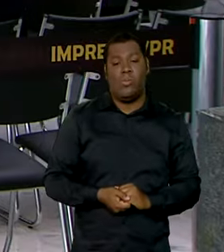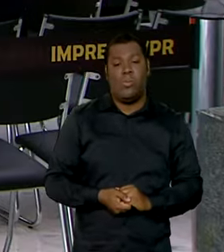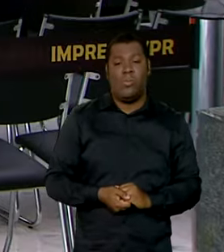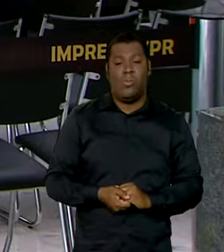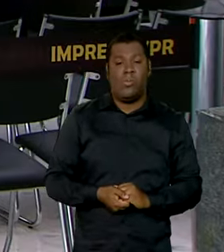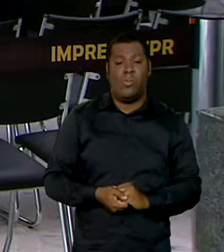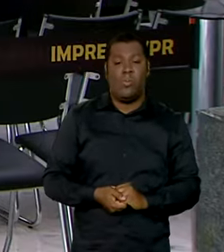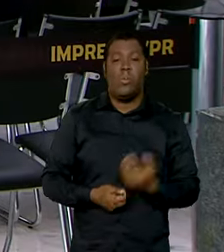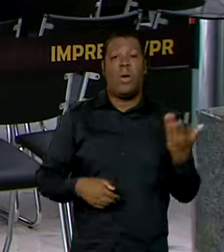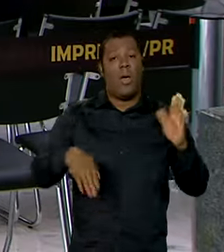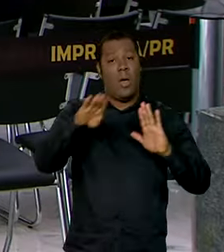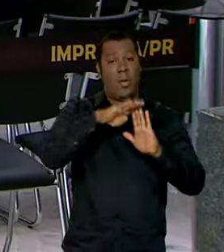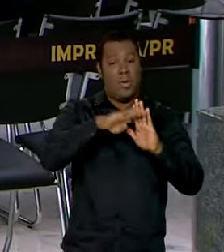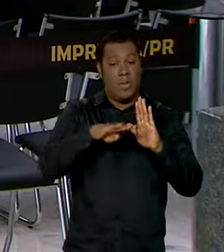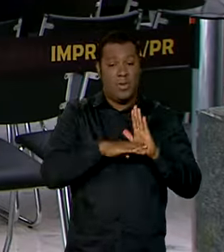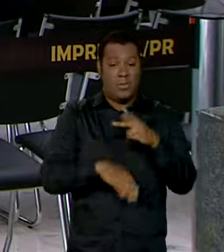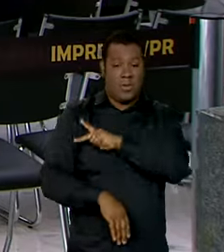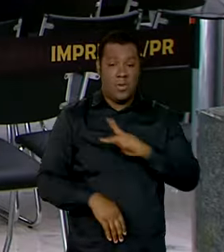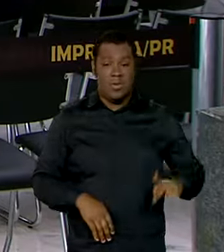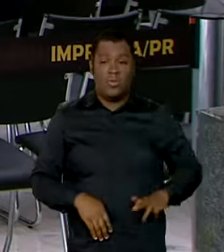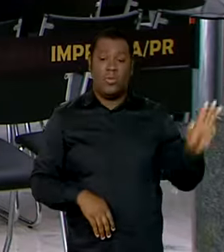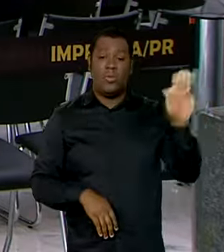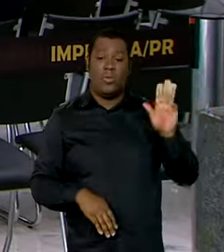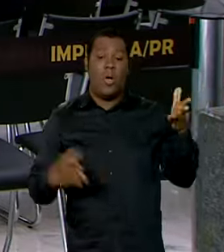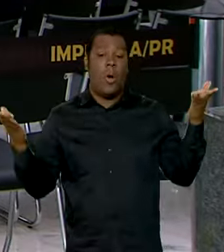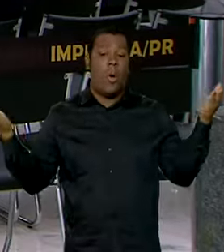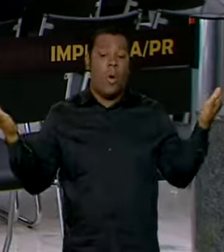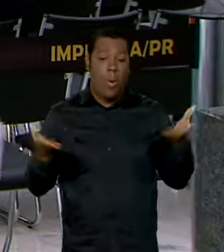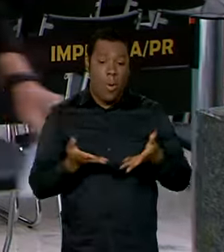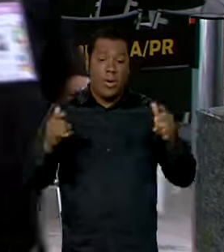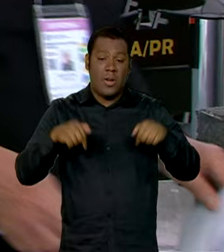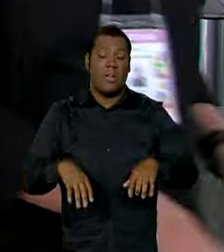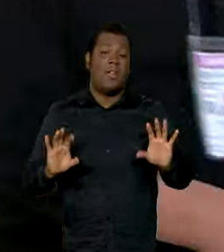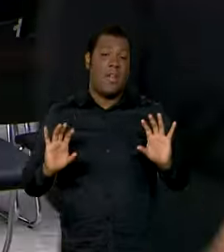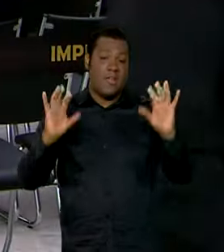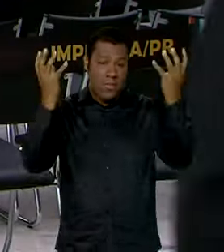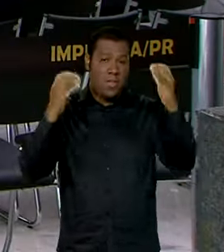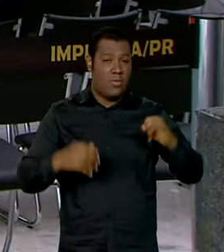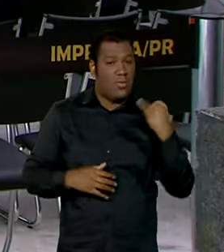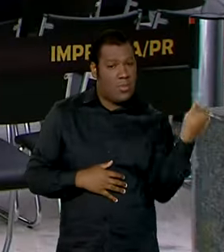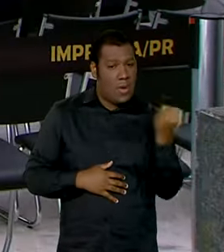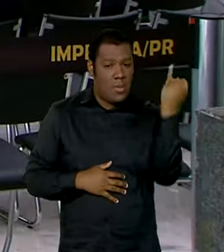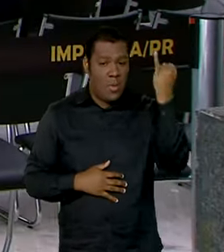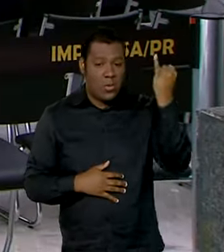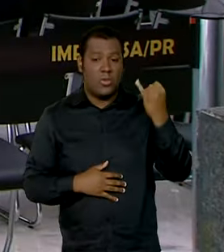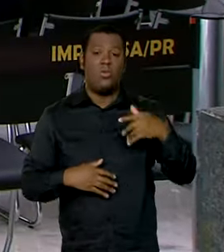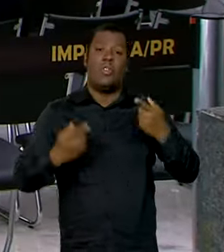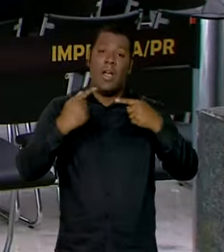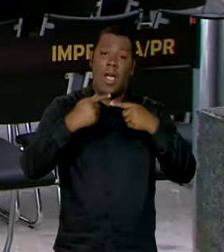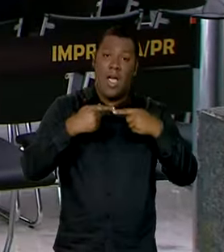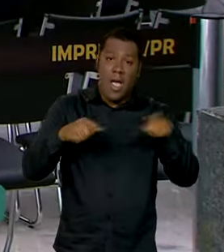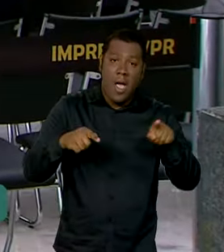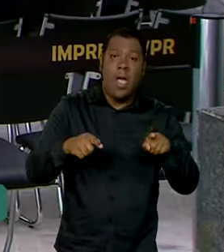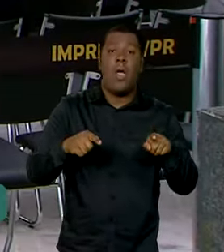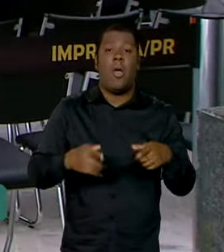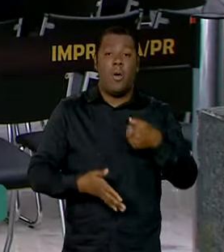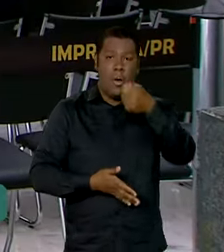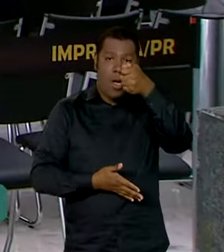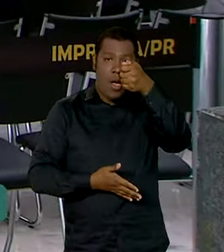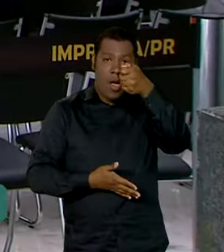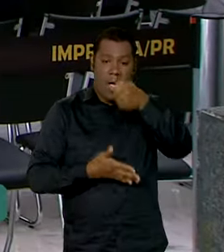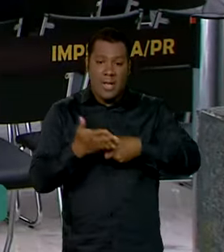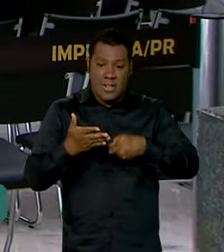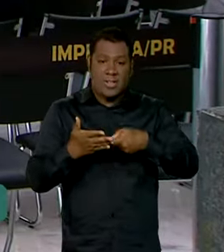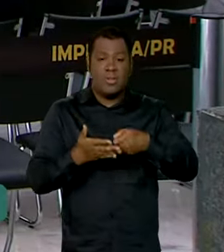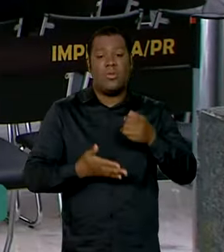E na agenda do presidente Lula, hoje, Vanessa, um evento importante será, como eu disse no início, a cerimônia de assinatura da medida